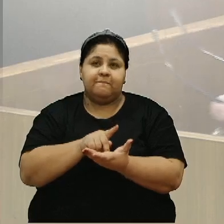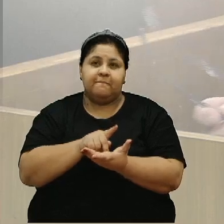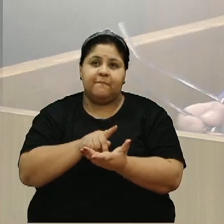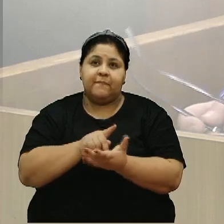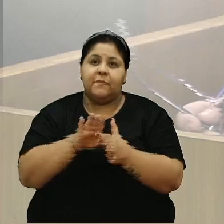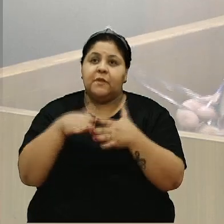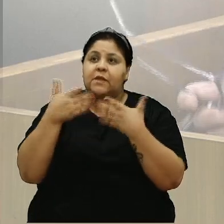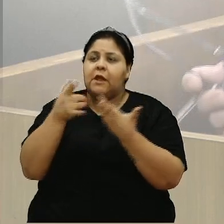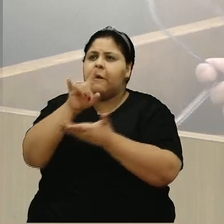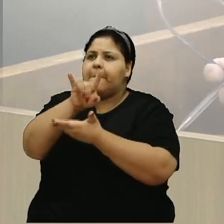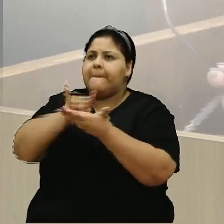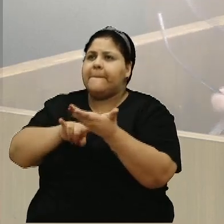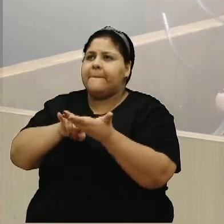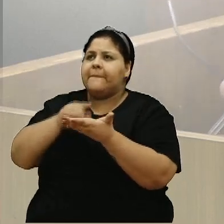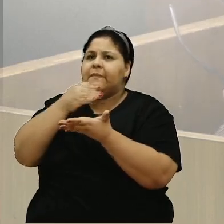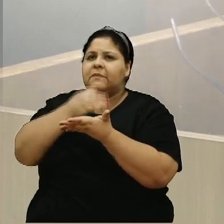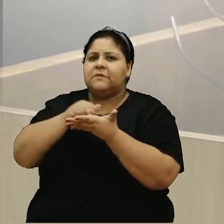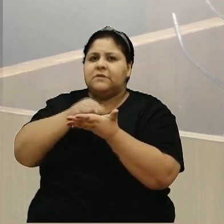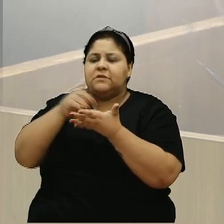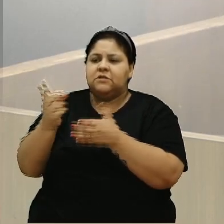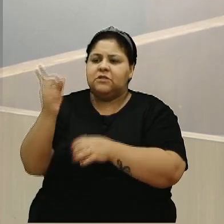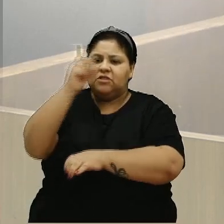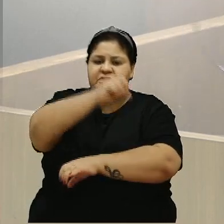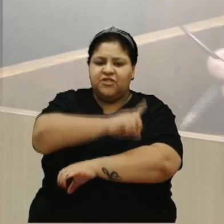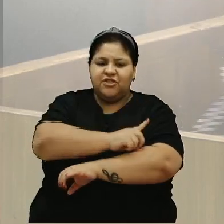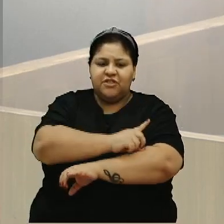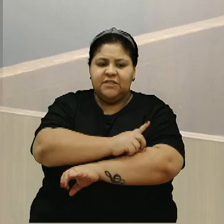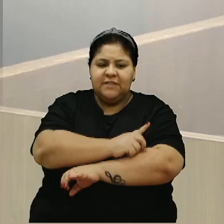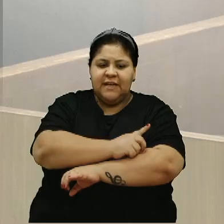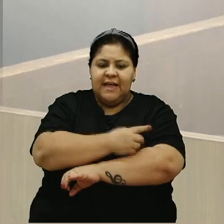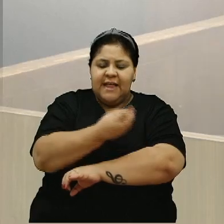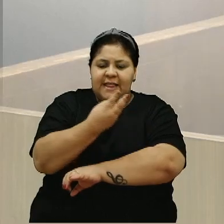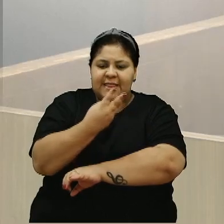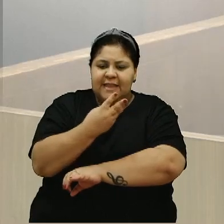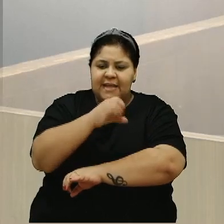Tá, mas e o laudo, secretário, dia 3 de julho? E o laudo?